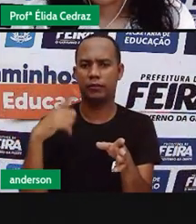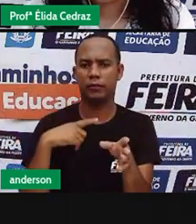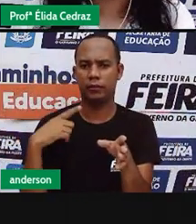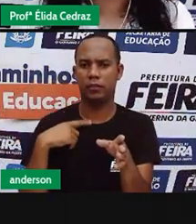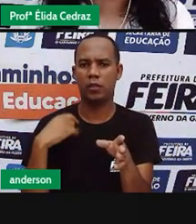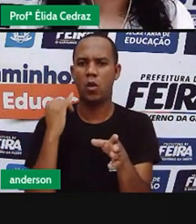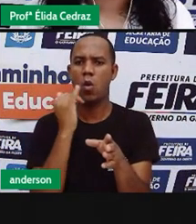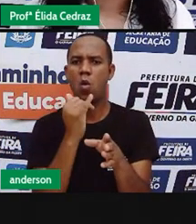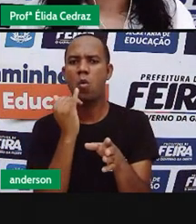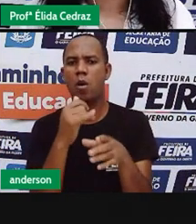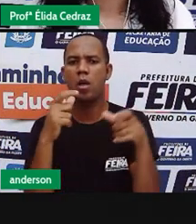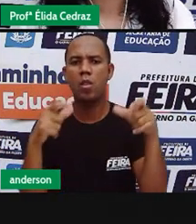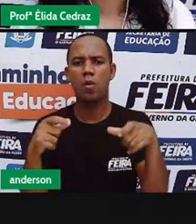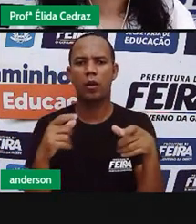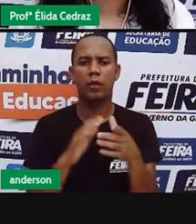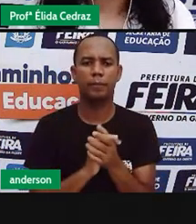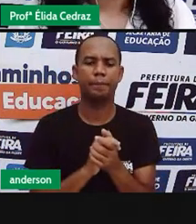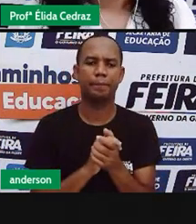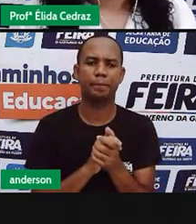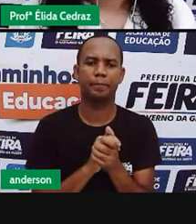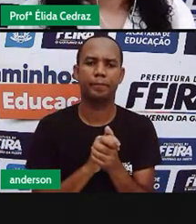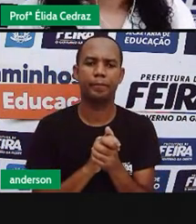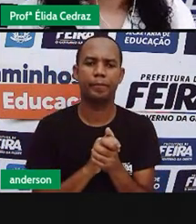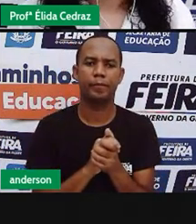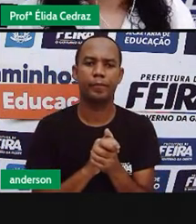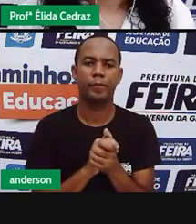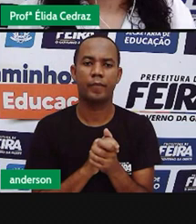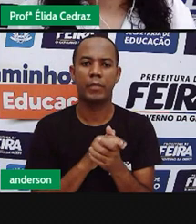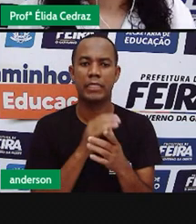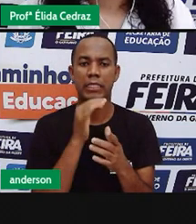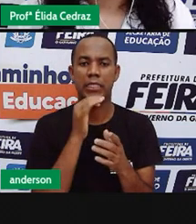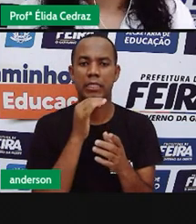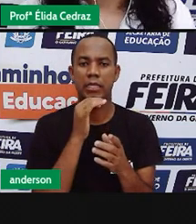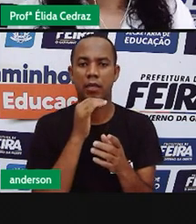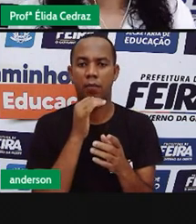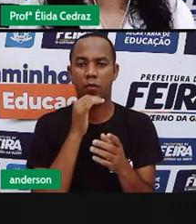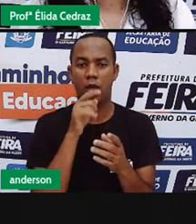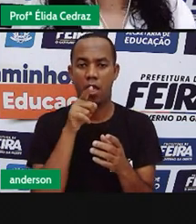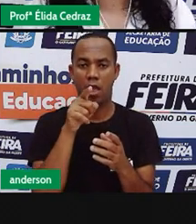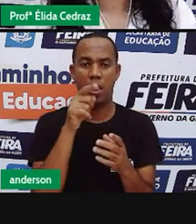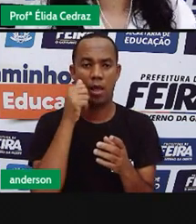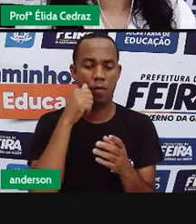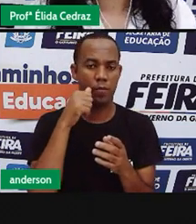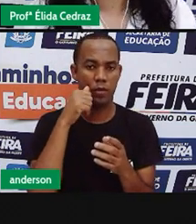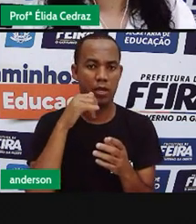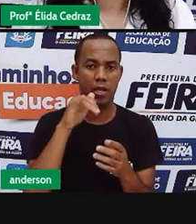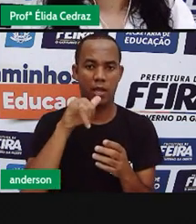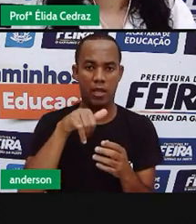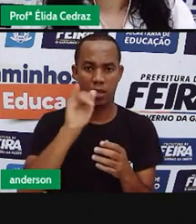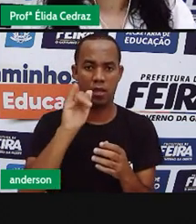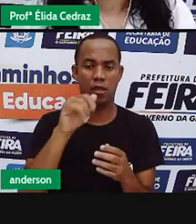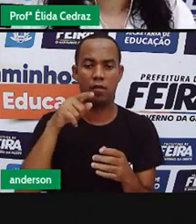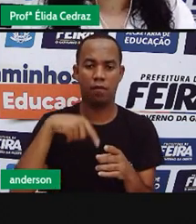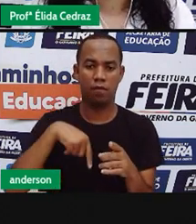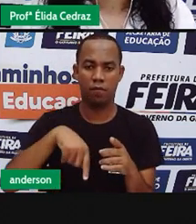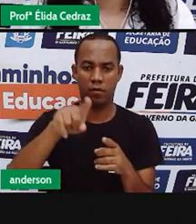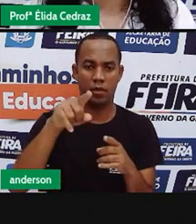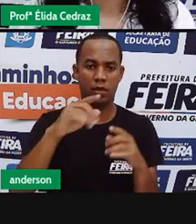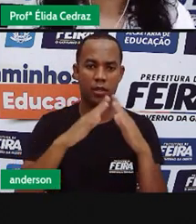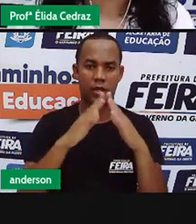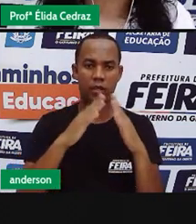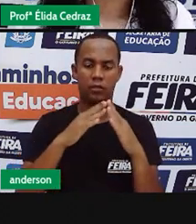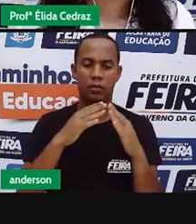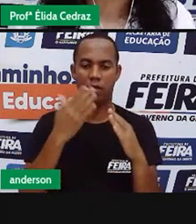é a avenida. Ao voltar para casa, Iara cruzou a avenida principal da cidade